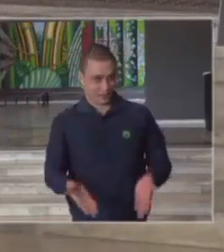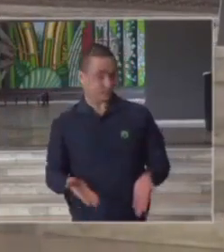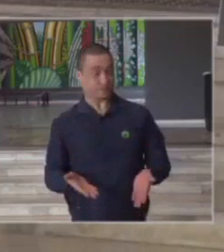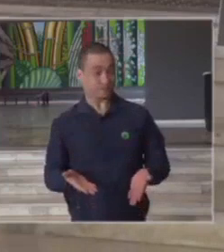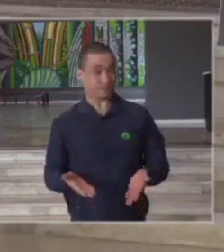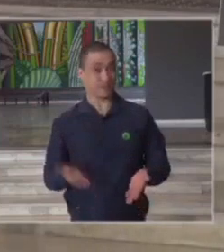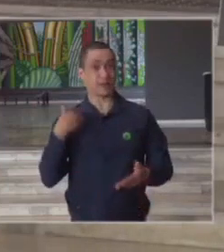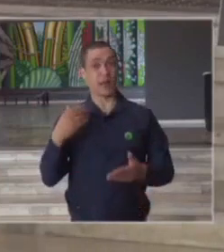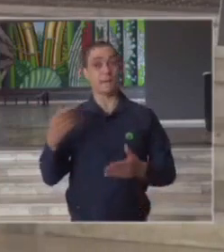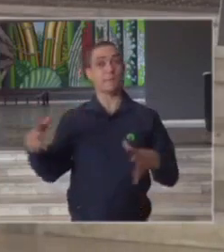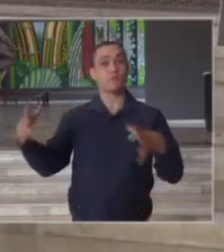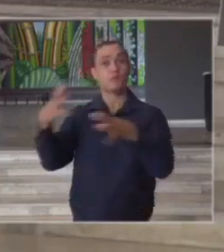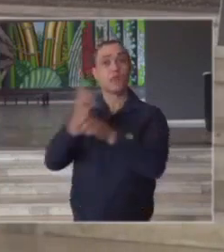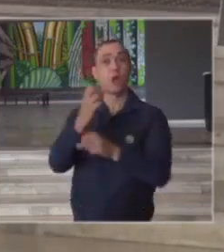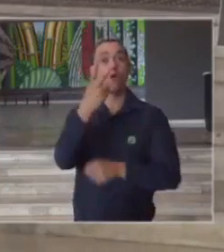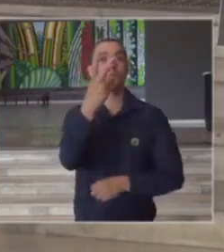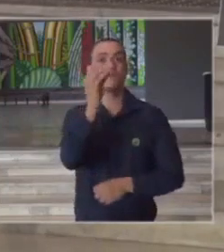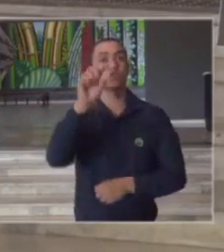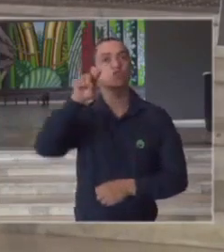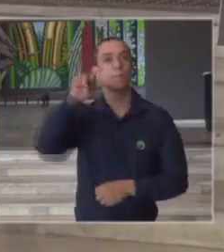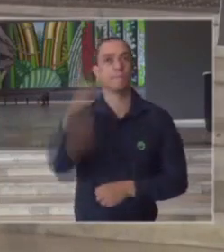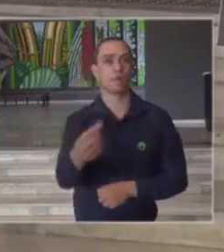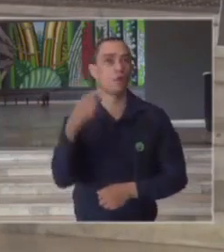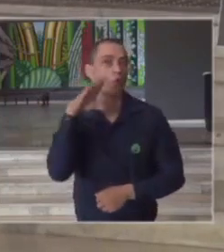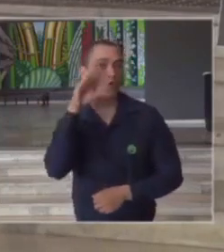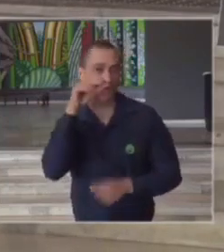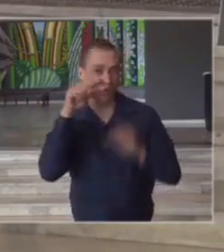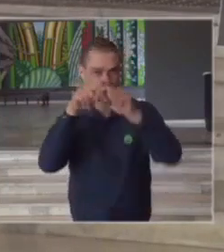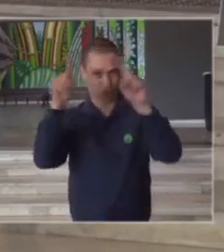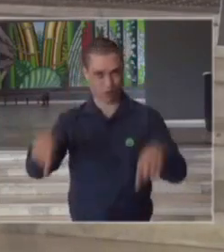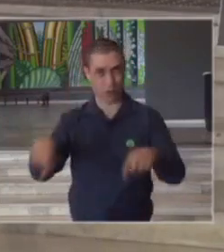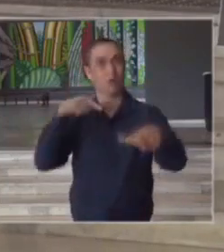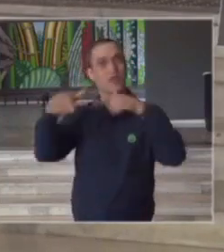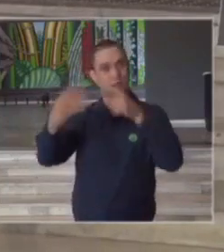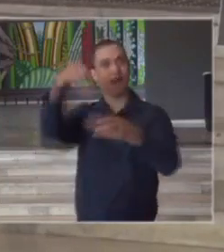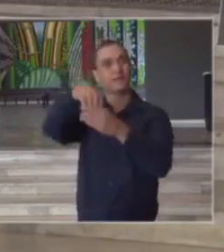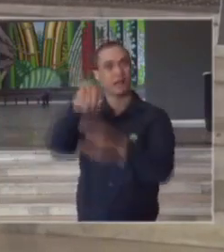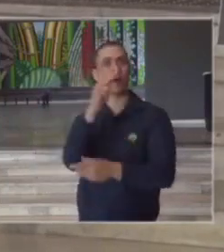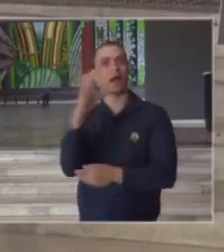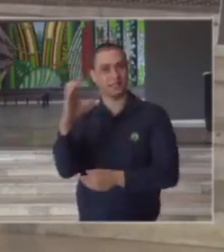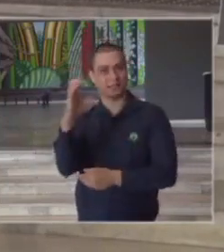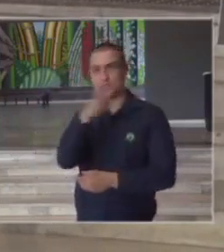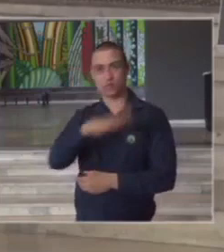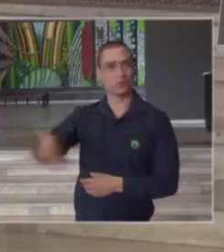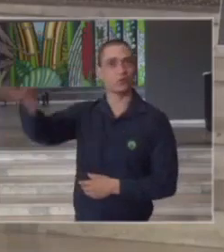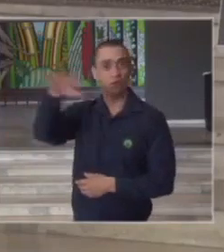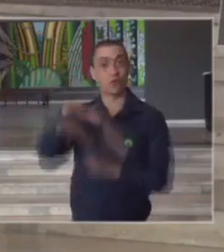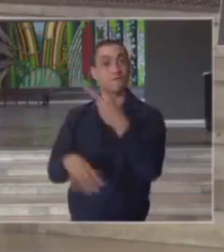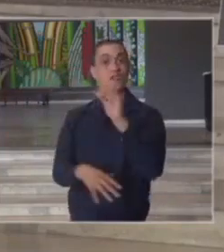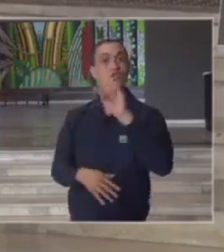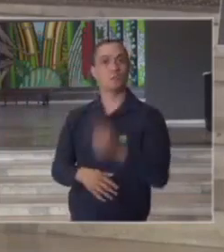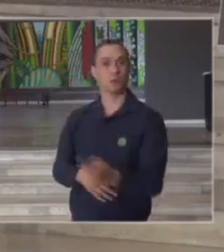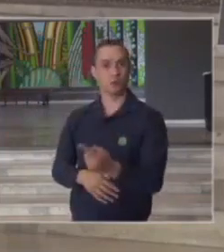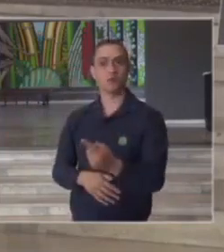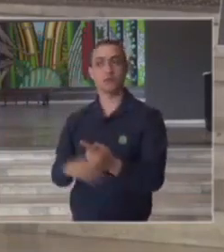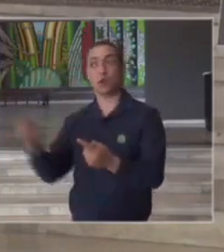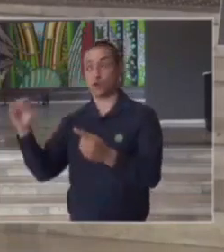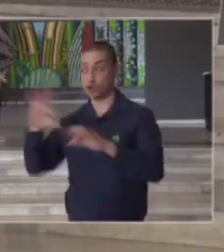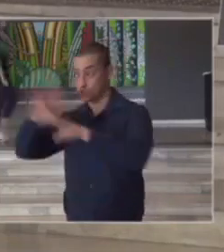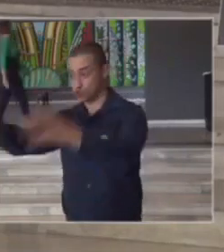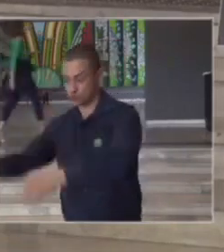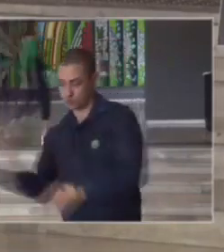20 mil colaboradores que trabalham no complexo HC e nós viemos aqui hoje em primeiro lugar para